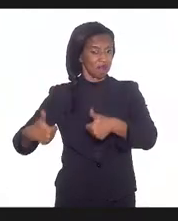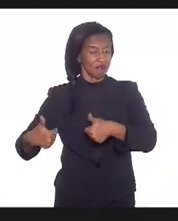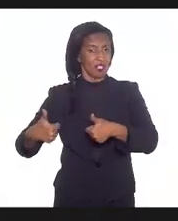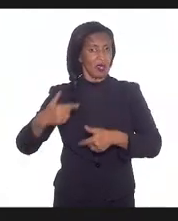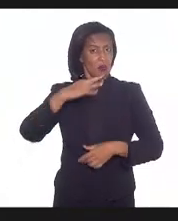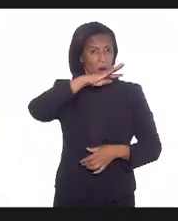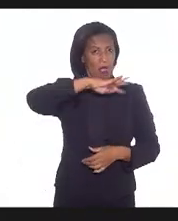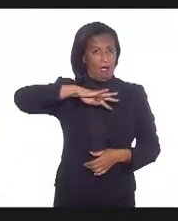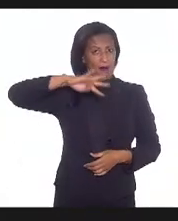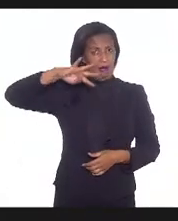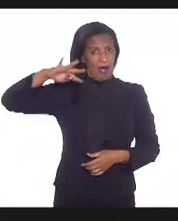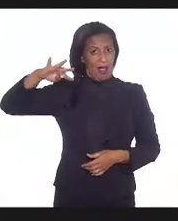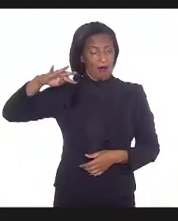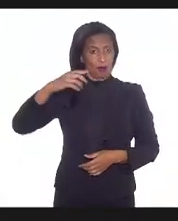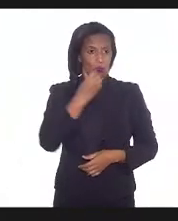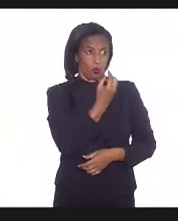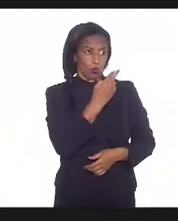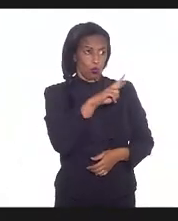Ricardo vai explicar.